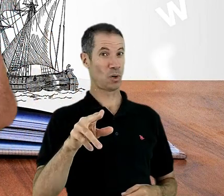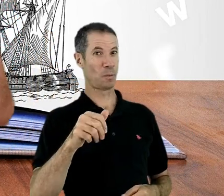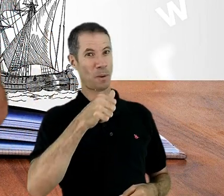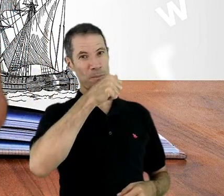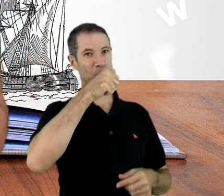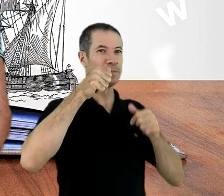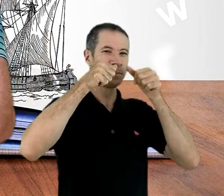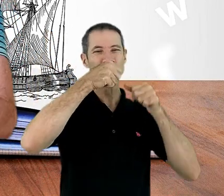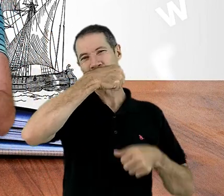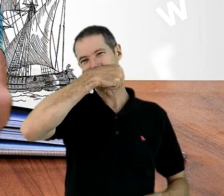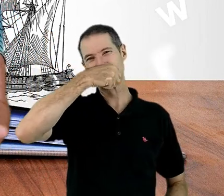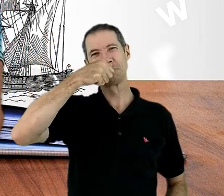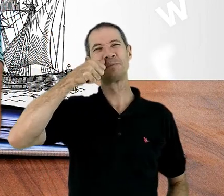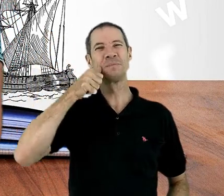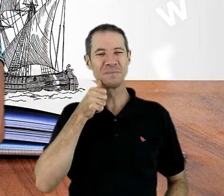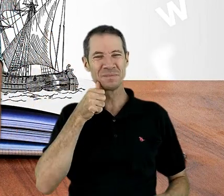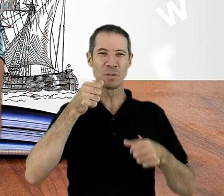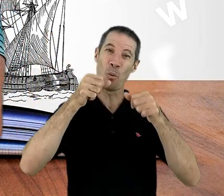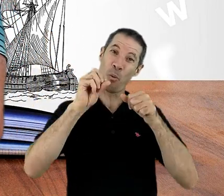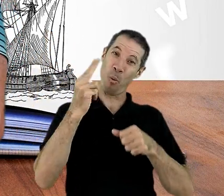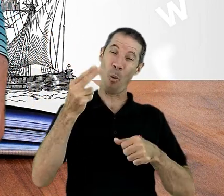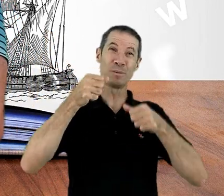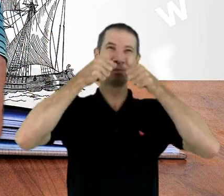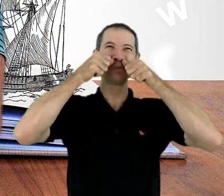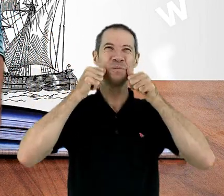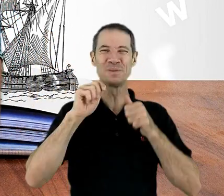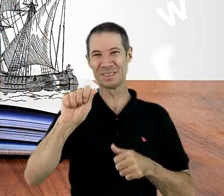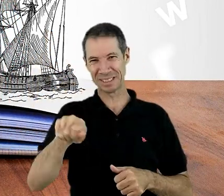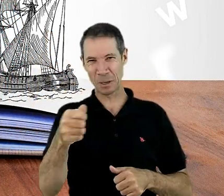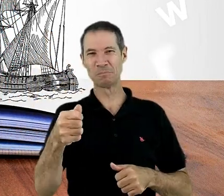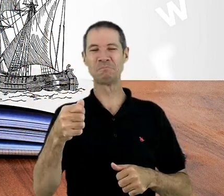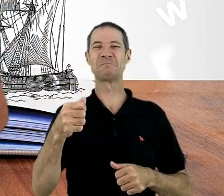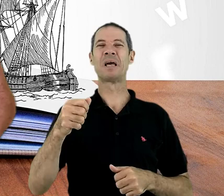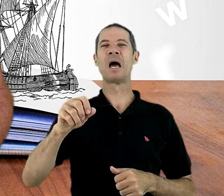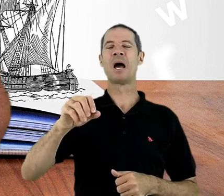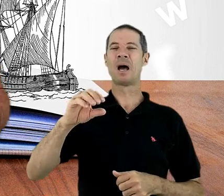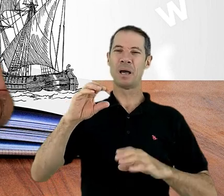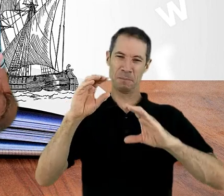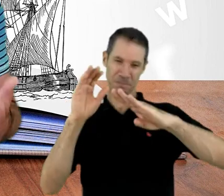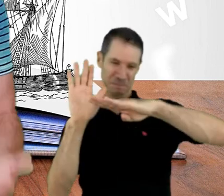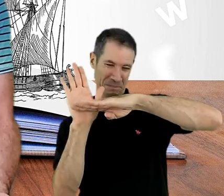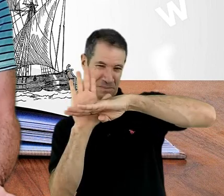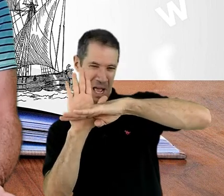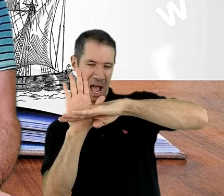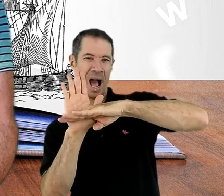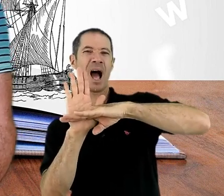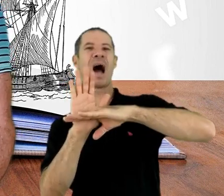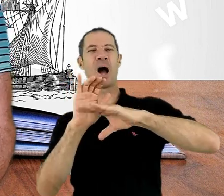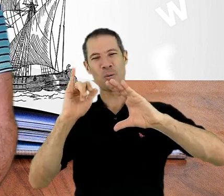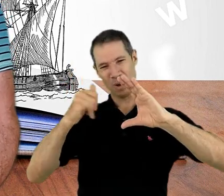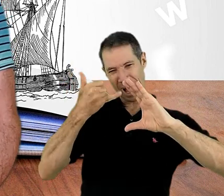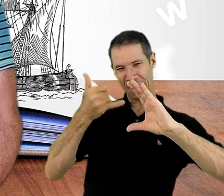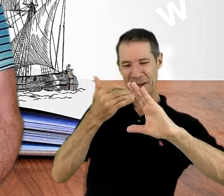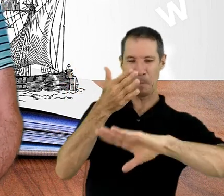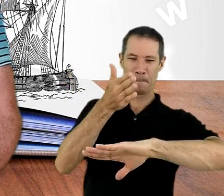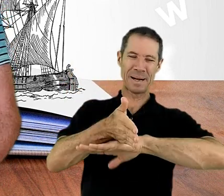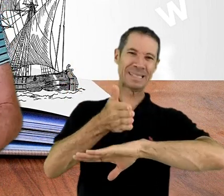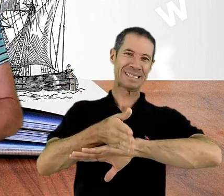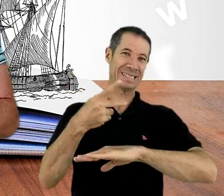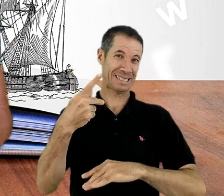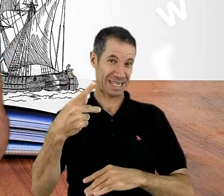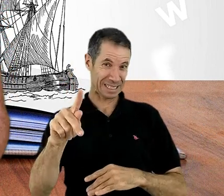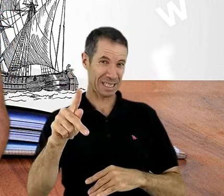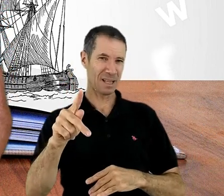está há tempo aí, louvando a Deus no canal dele, e fazendo essa parceria que estamos fazendo aqui, é uma